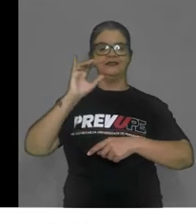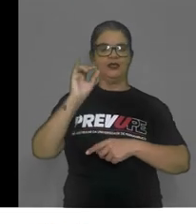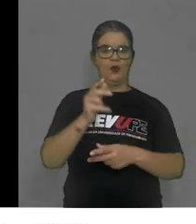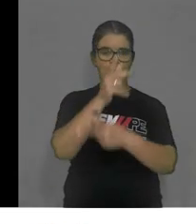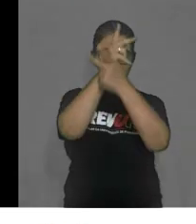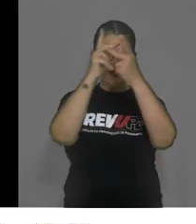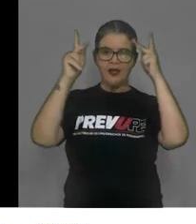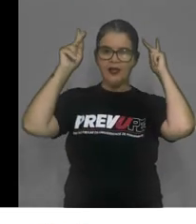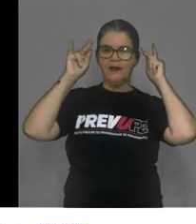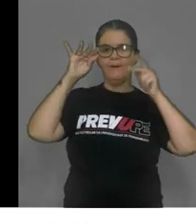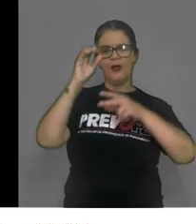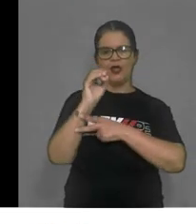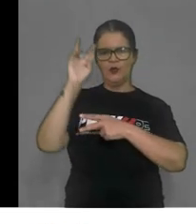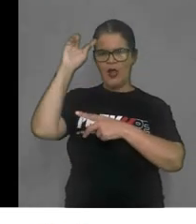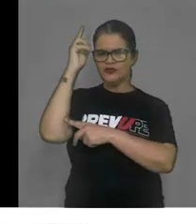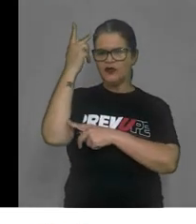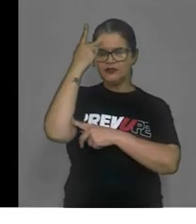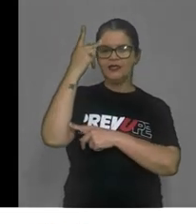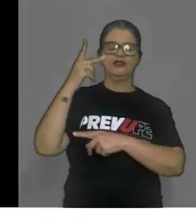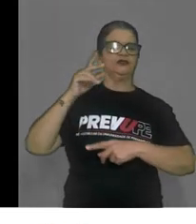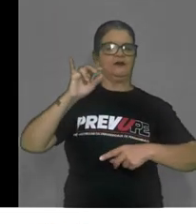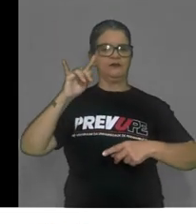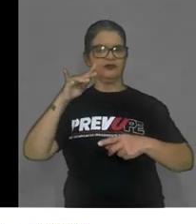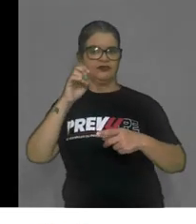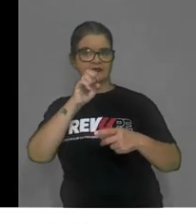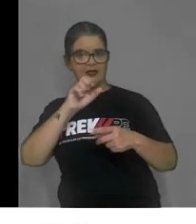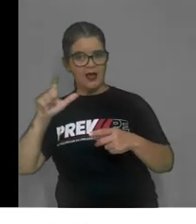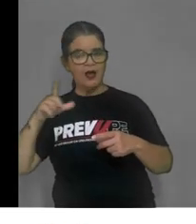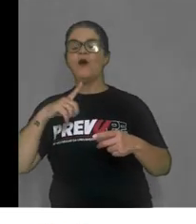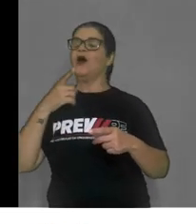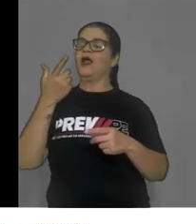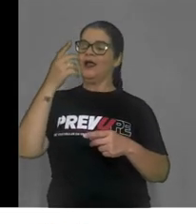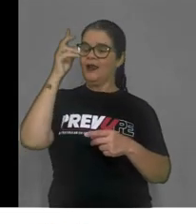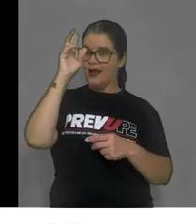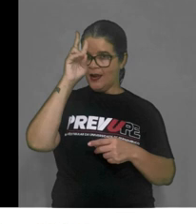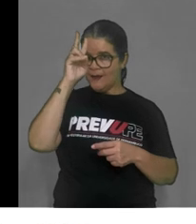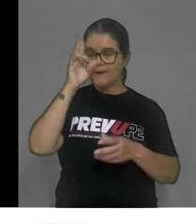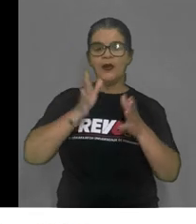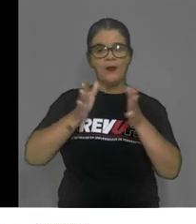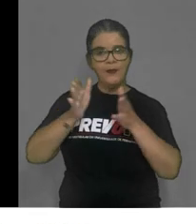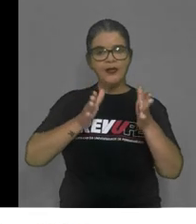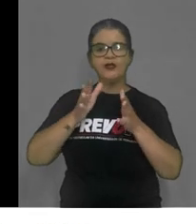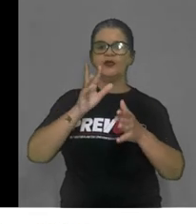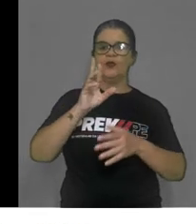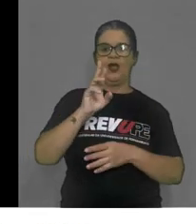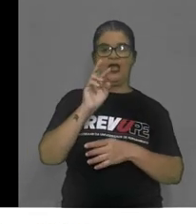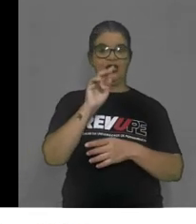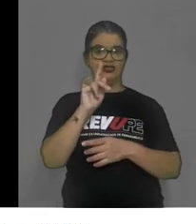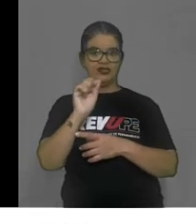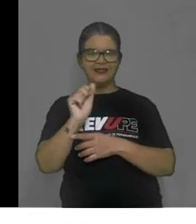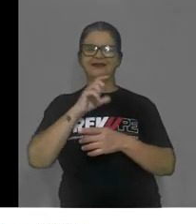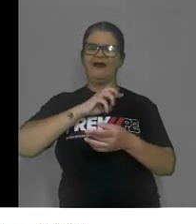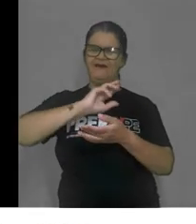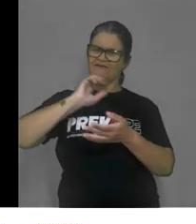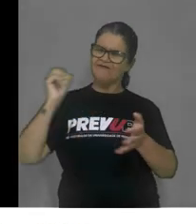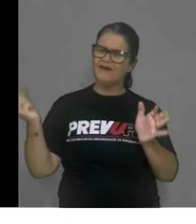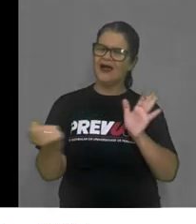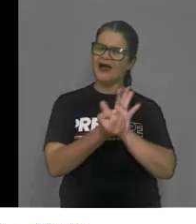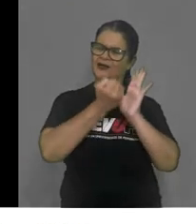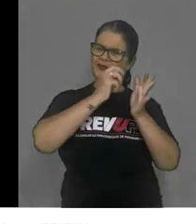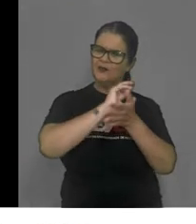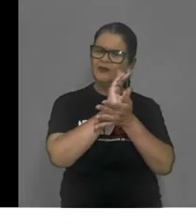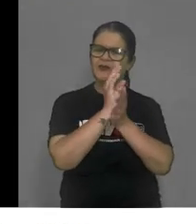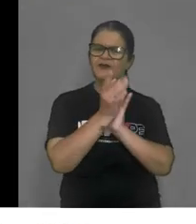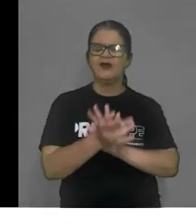revoltas regenciais. Vale lembrar que o período das regências foi marcado por uma série de rebeliões provinciais.